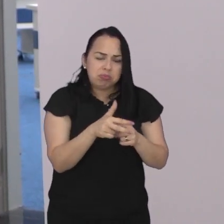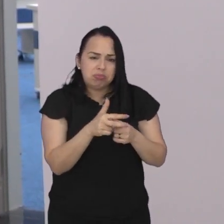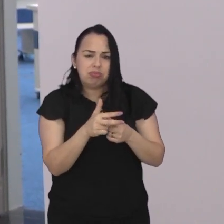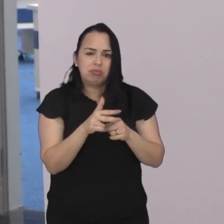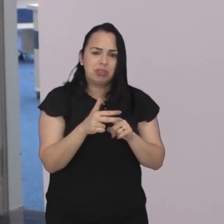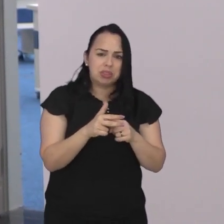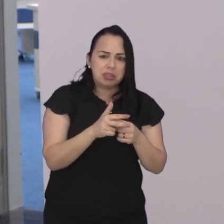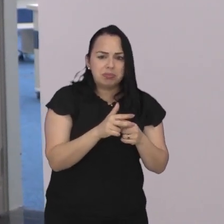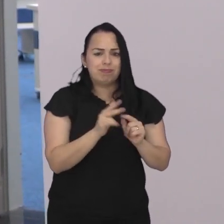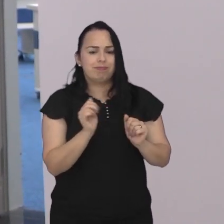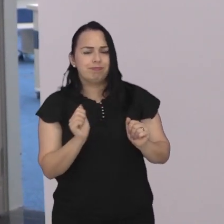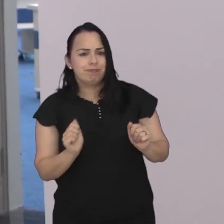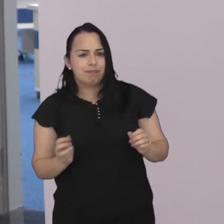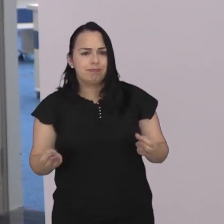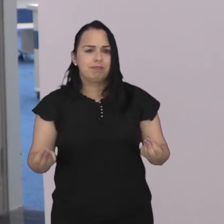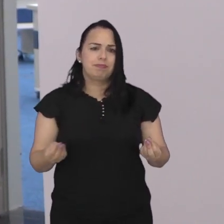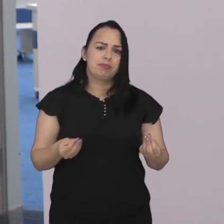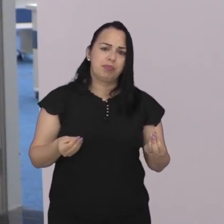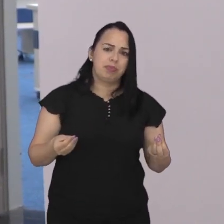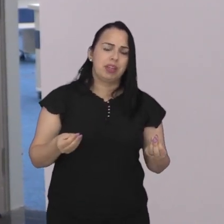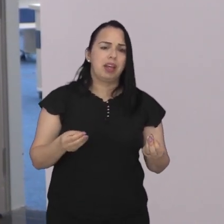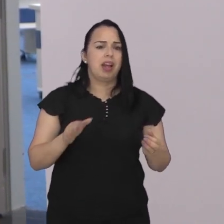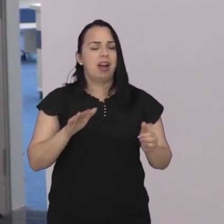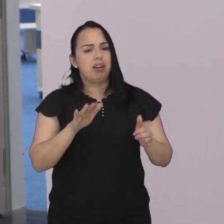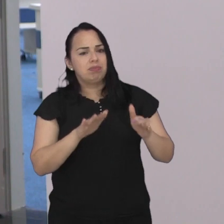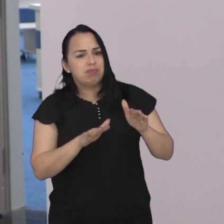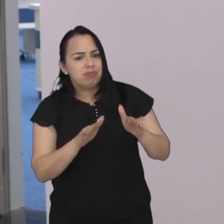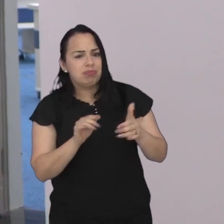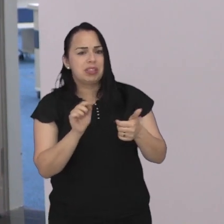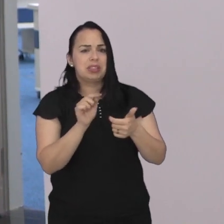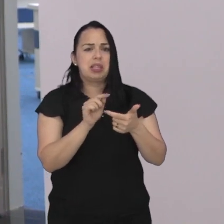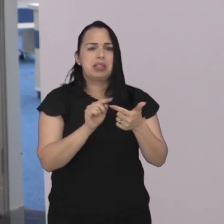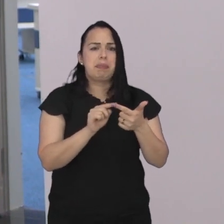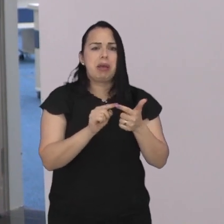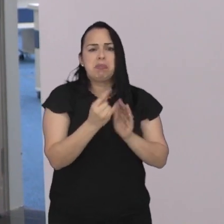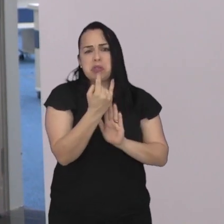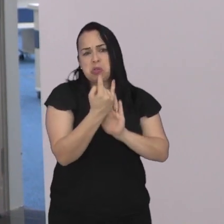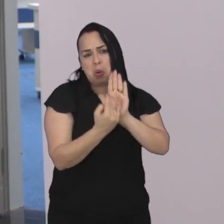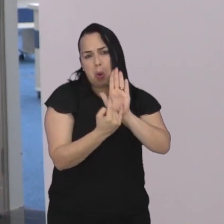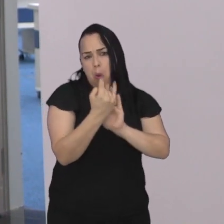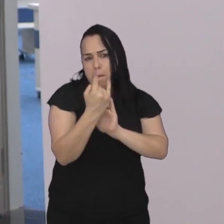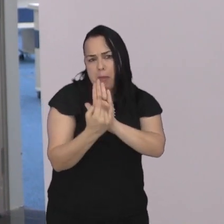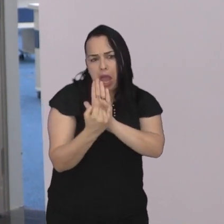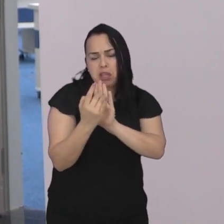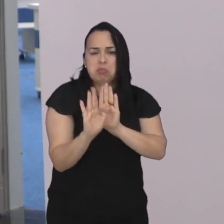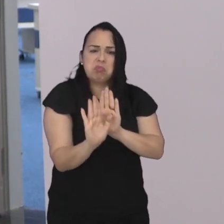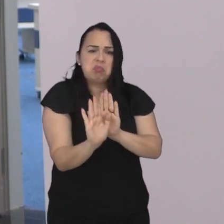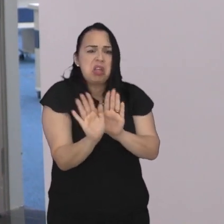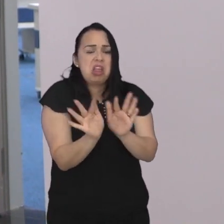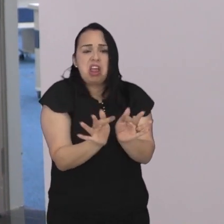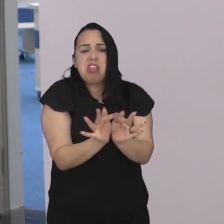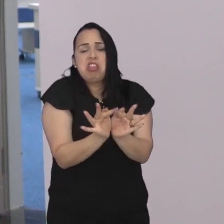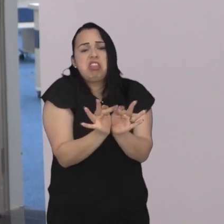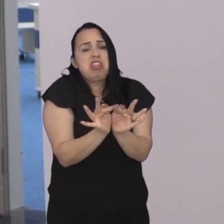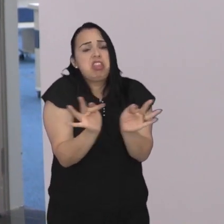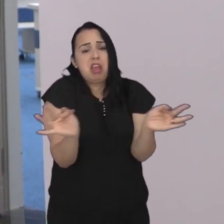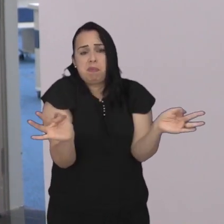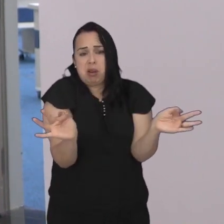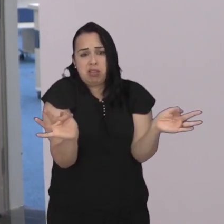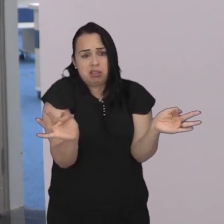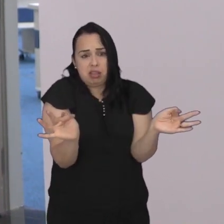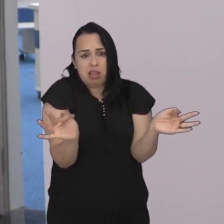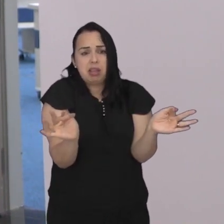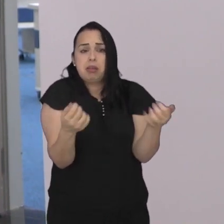casos de unidades que é da Prefeitura questão de habites umas coisas vamos dizer assim